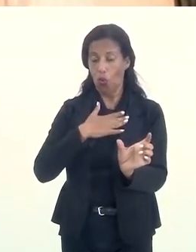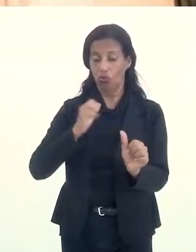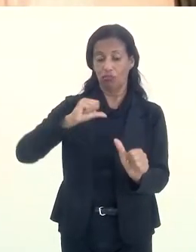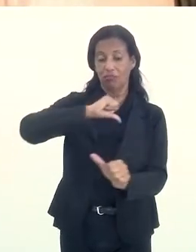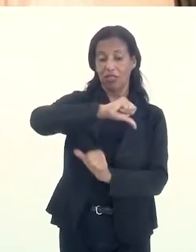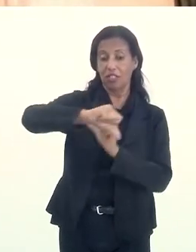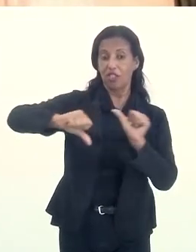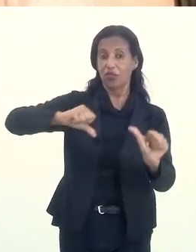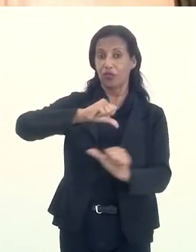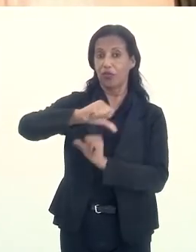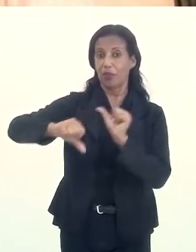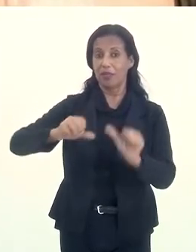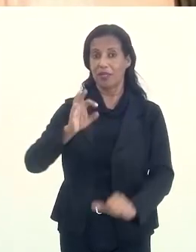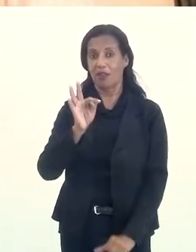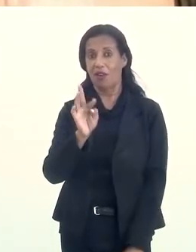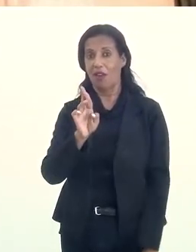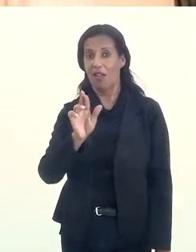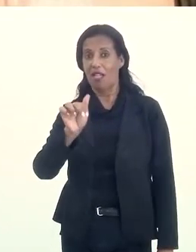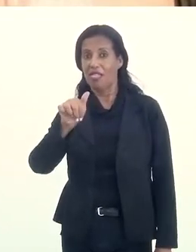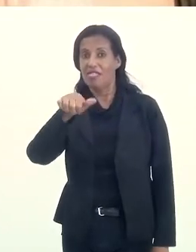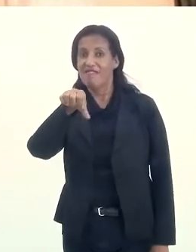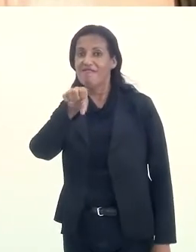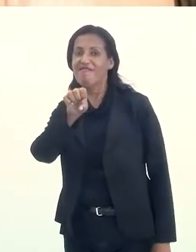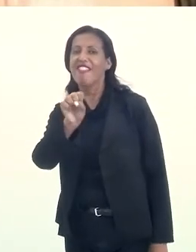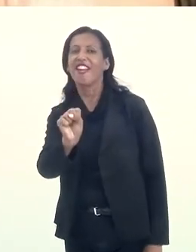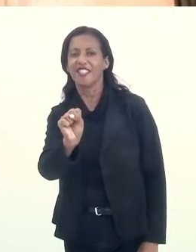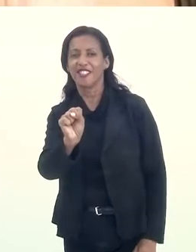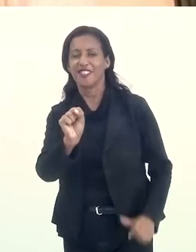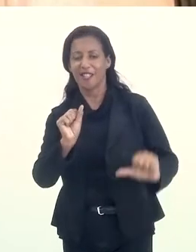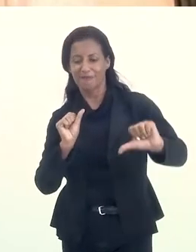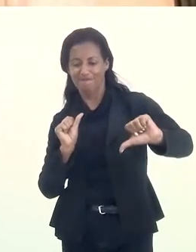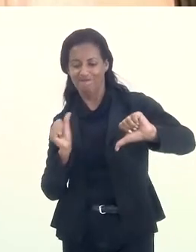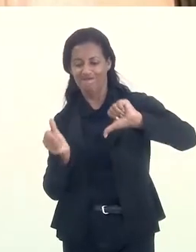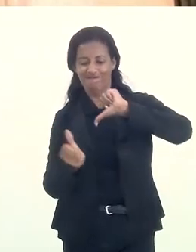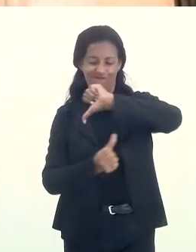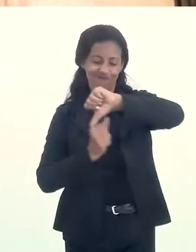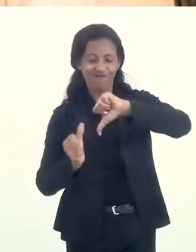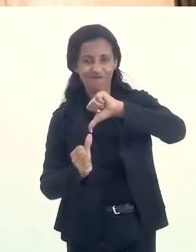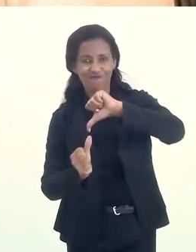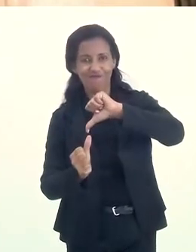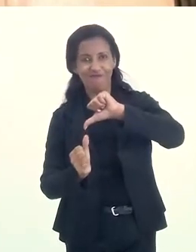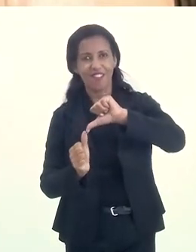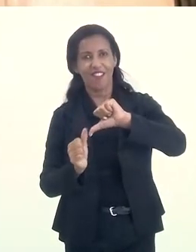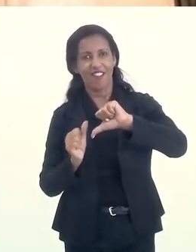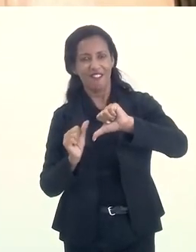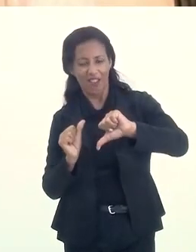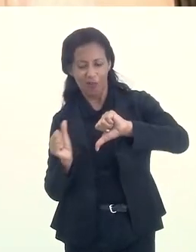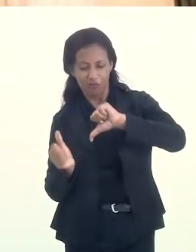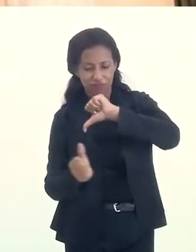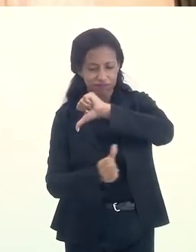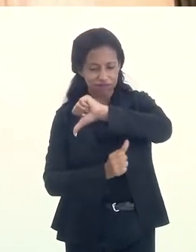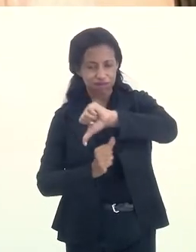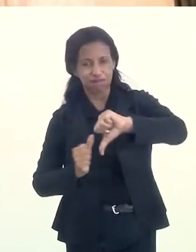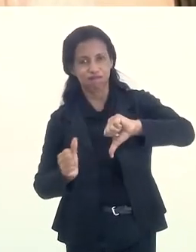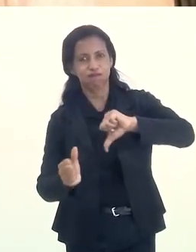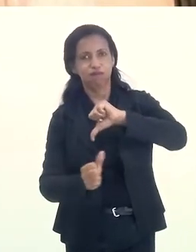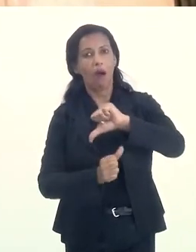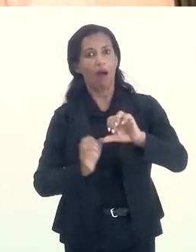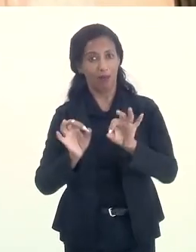etimologicamente, a palavra trans já indica esse percurso. Quer dizer, as formas vão mudando,